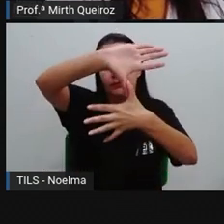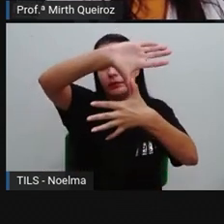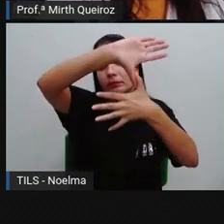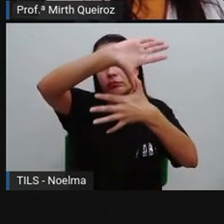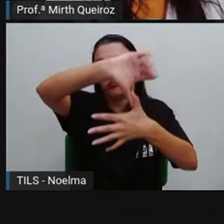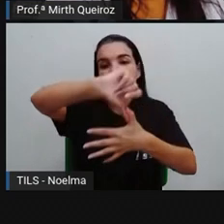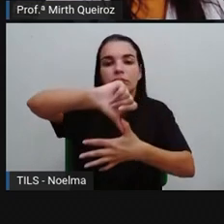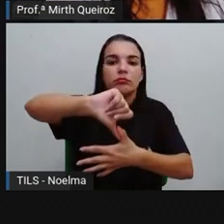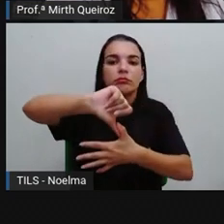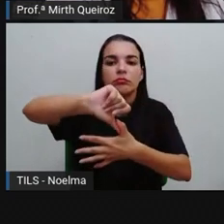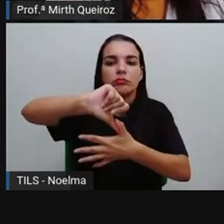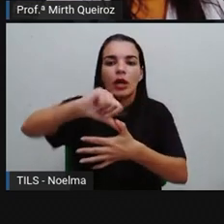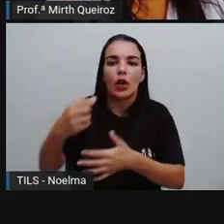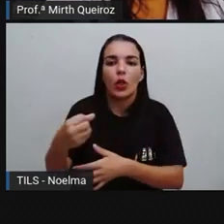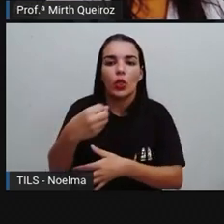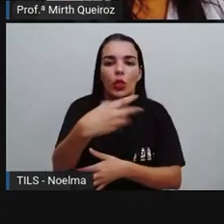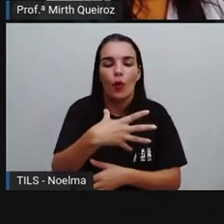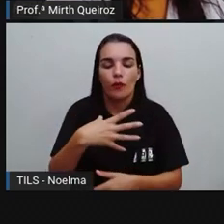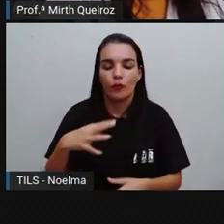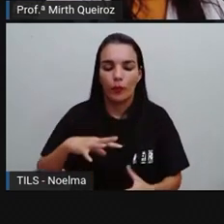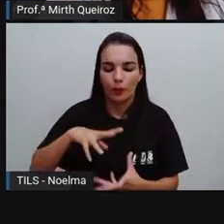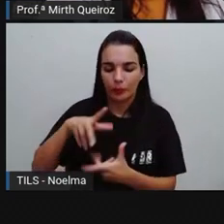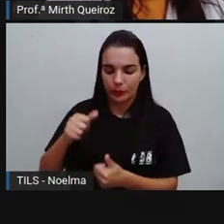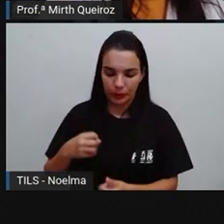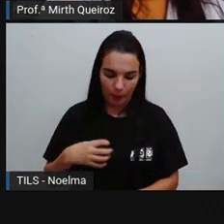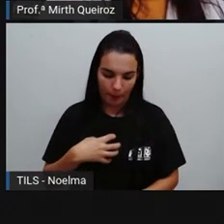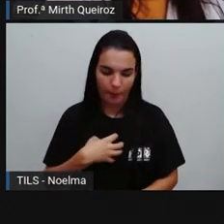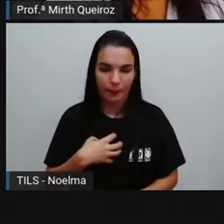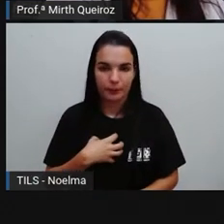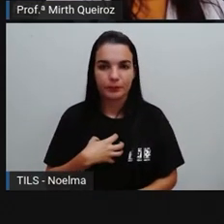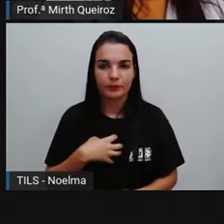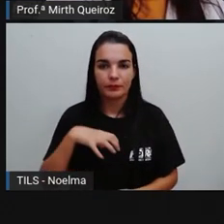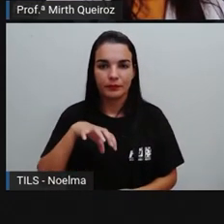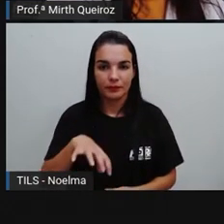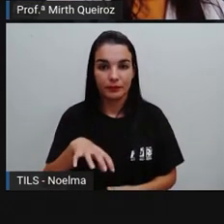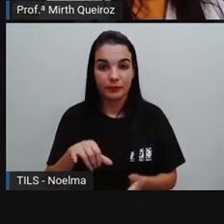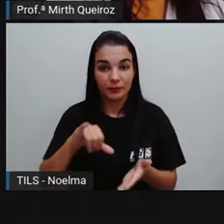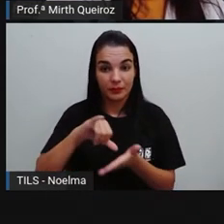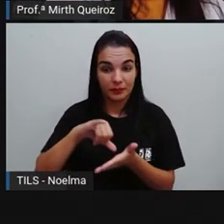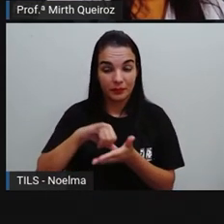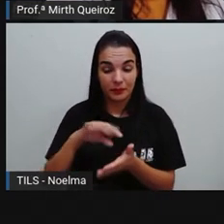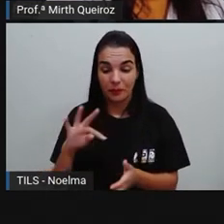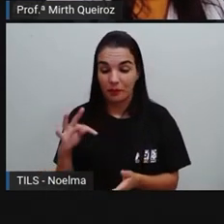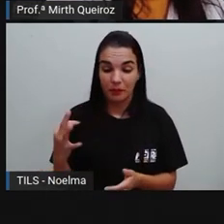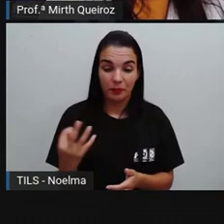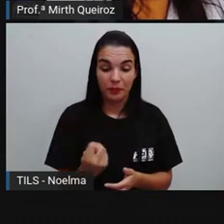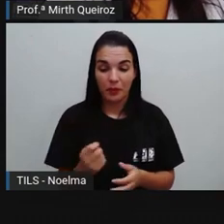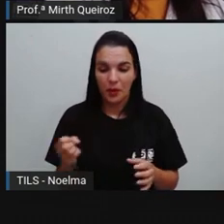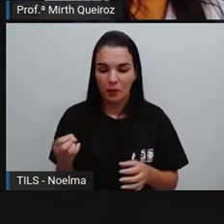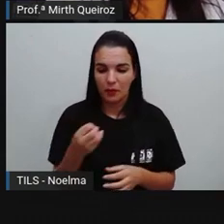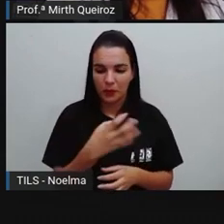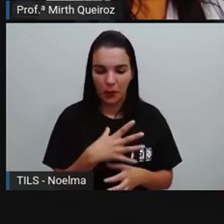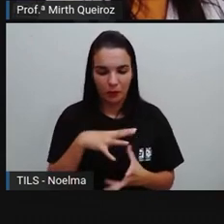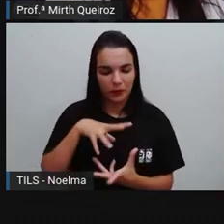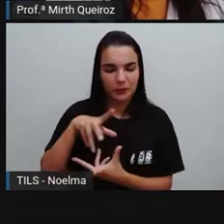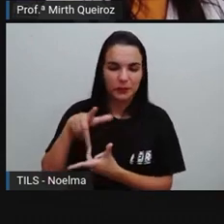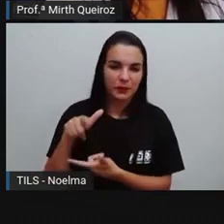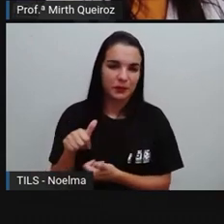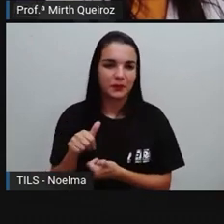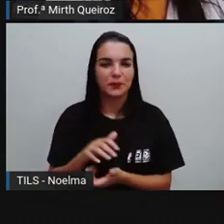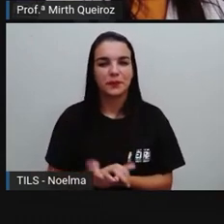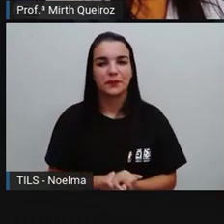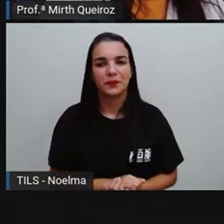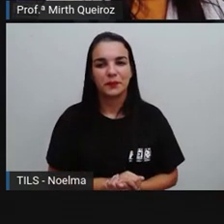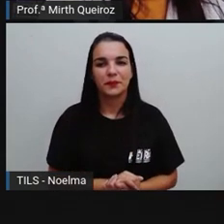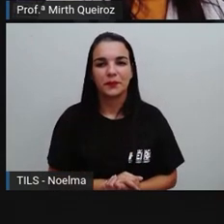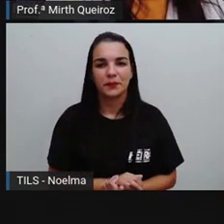português. Salvador era a capital do novo mundo, e aí Salvador se torna a primeira capital do